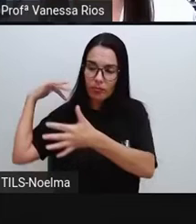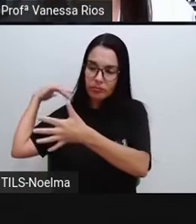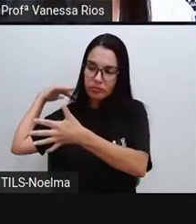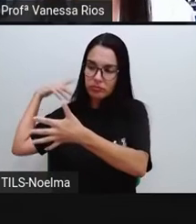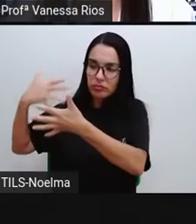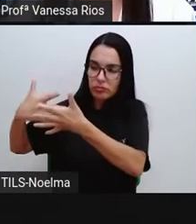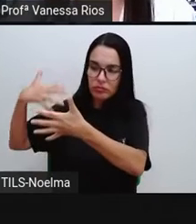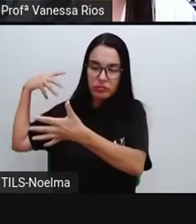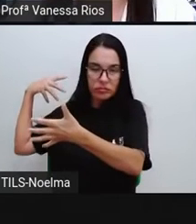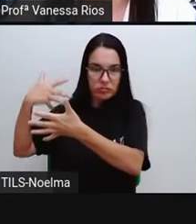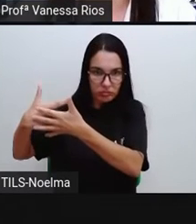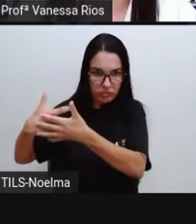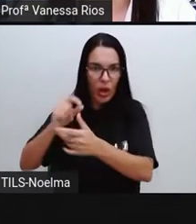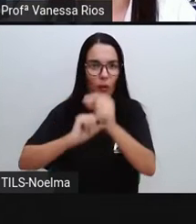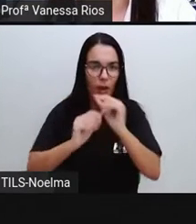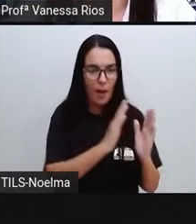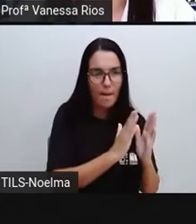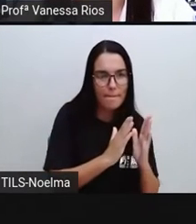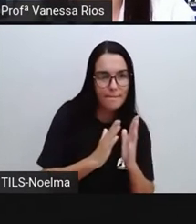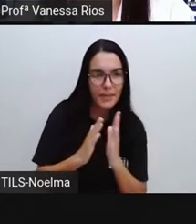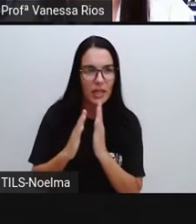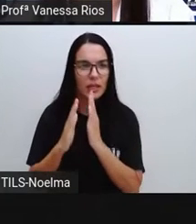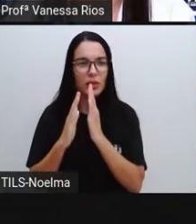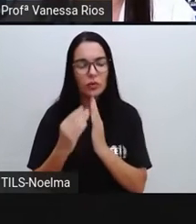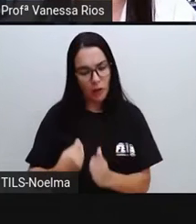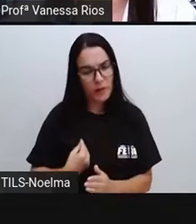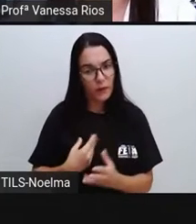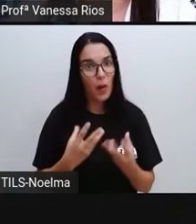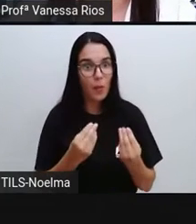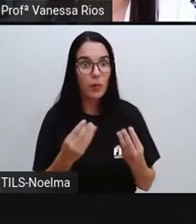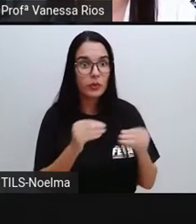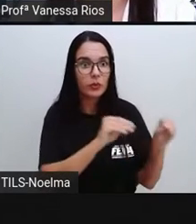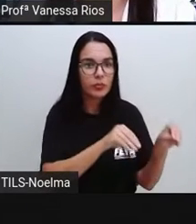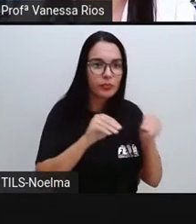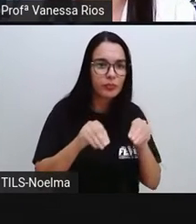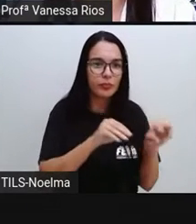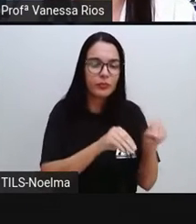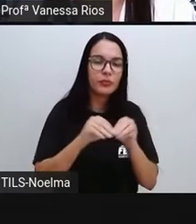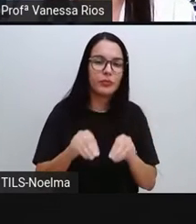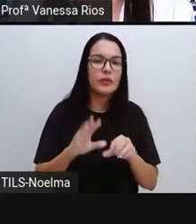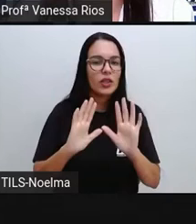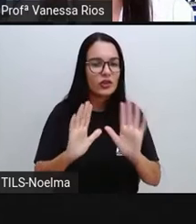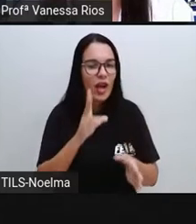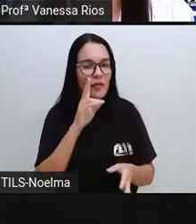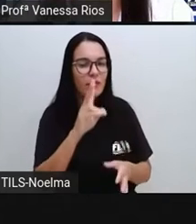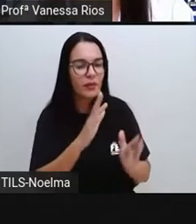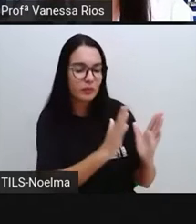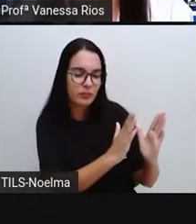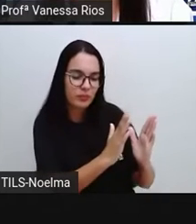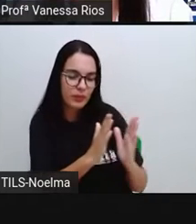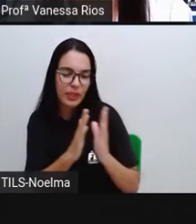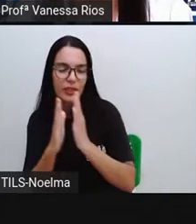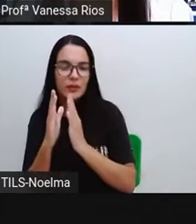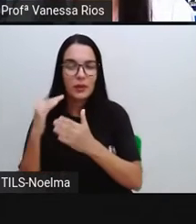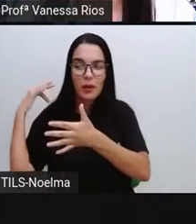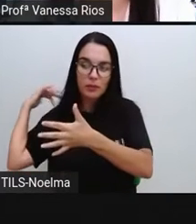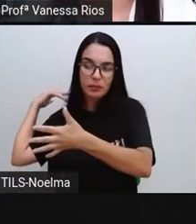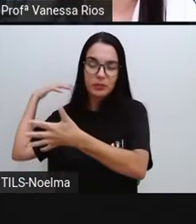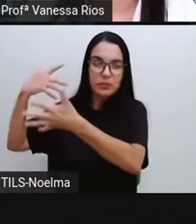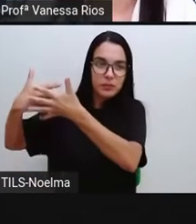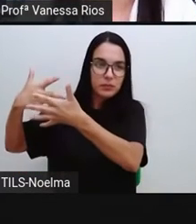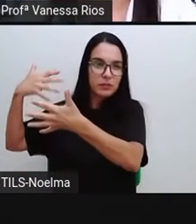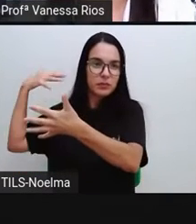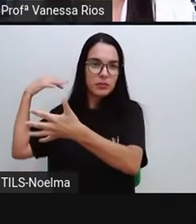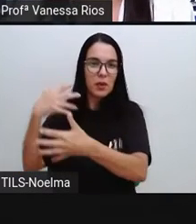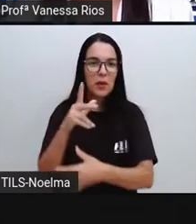um período de grande incidência do nomadismo. E a gente já observou que período é esse, não é chamado de pré-história? É